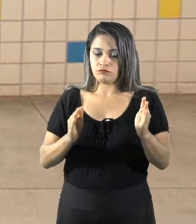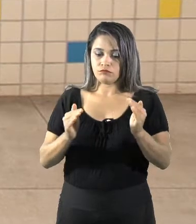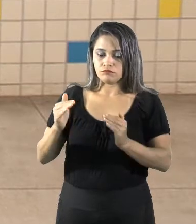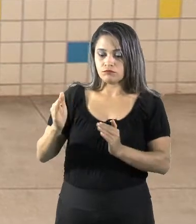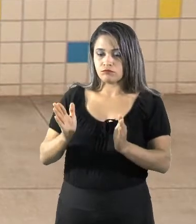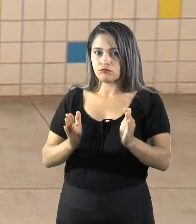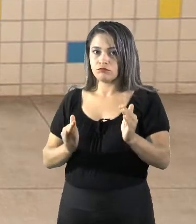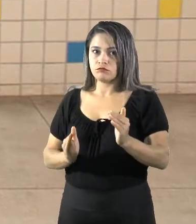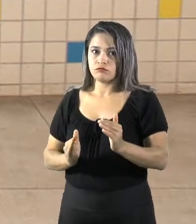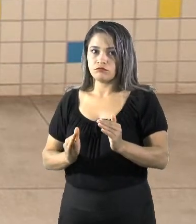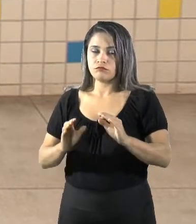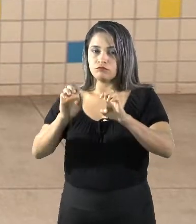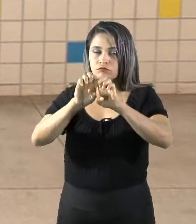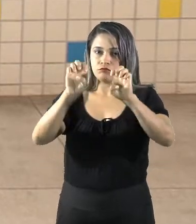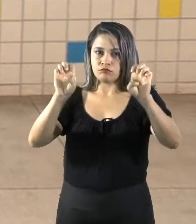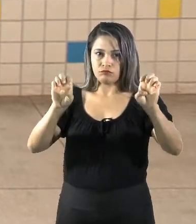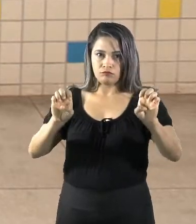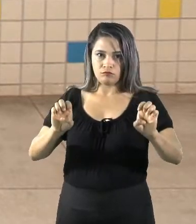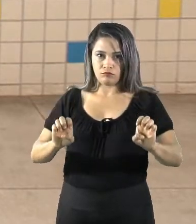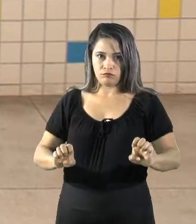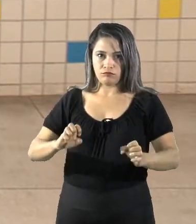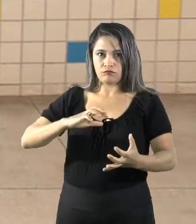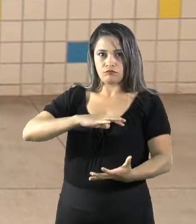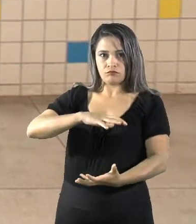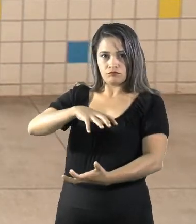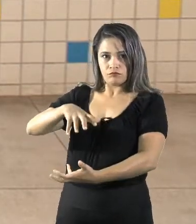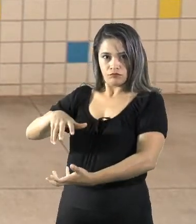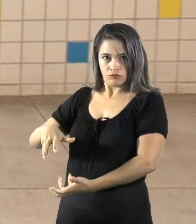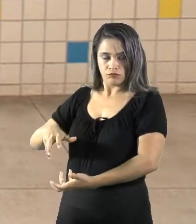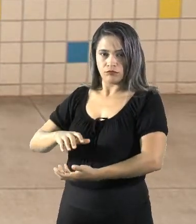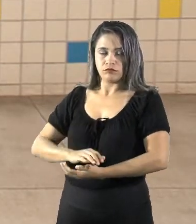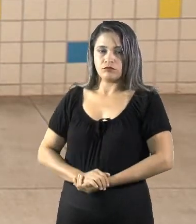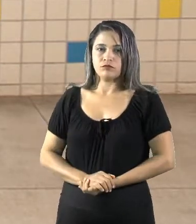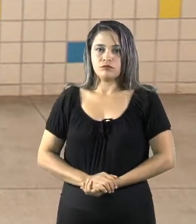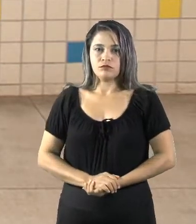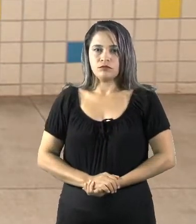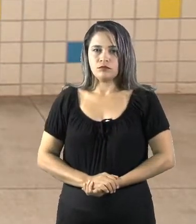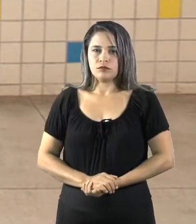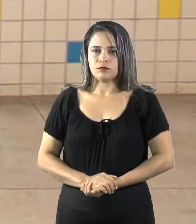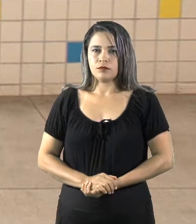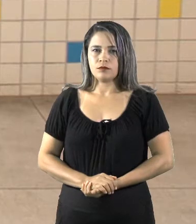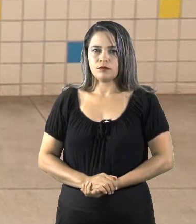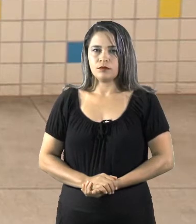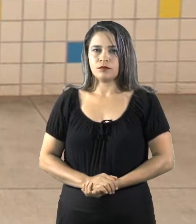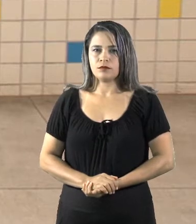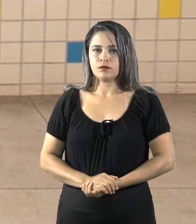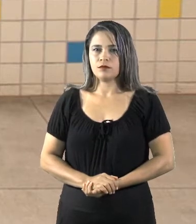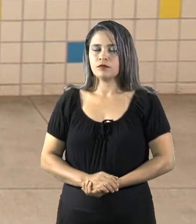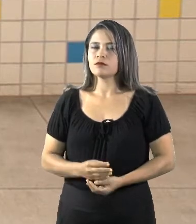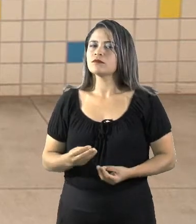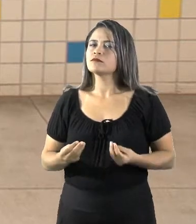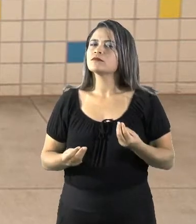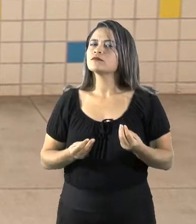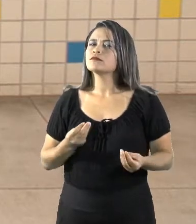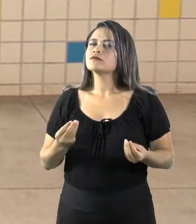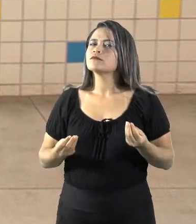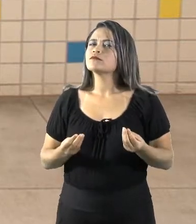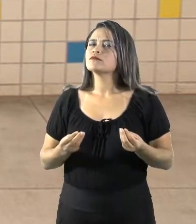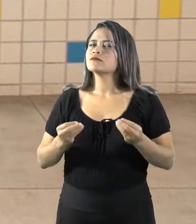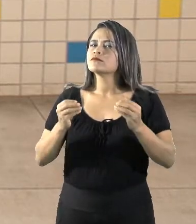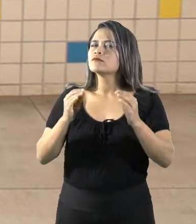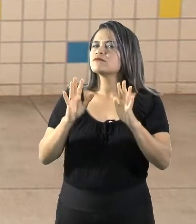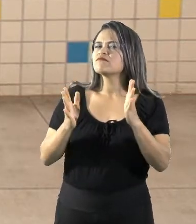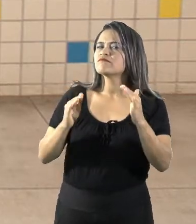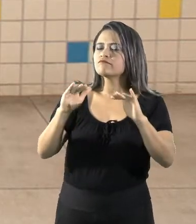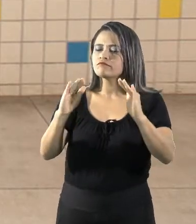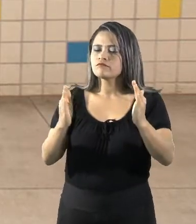da Terra, geocentrismo e heliocentrismo. E assim, hoje como a gente fala de formas e estruturas da Terra,